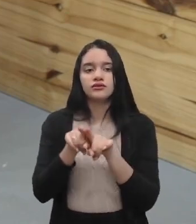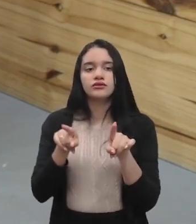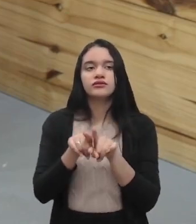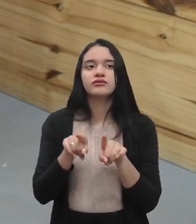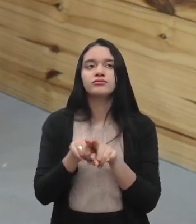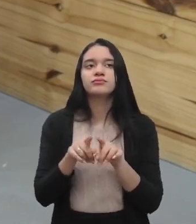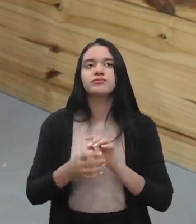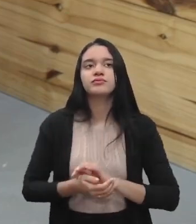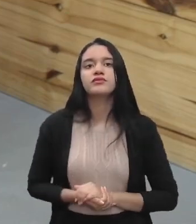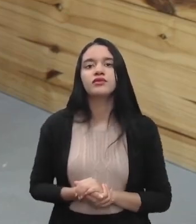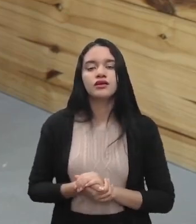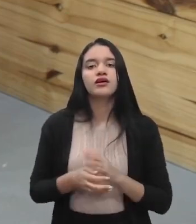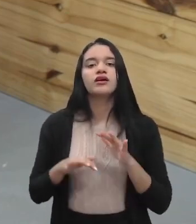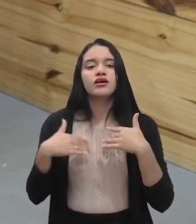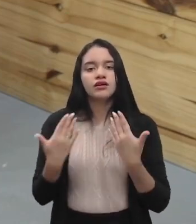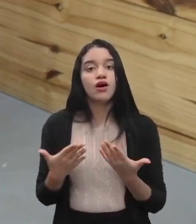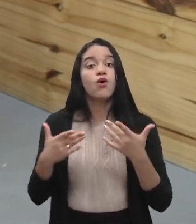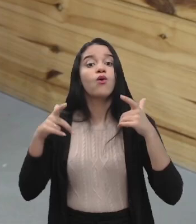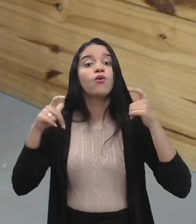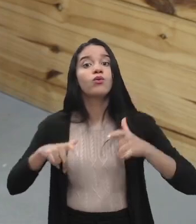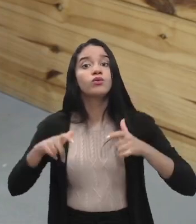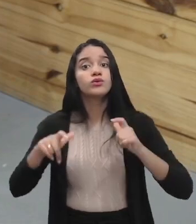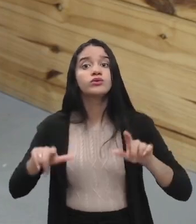segurança. Aonde?